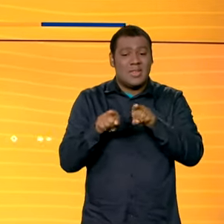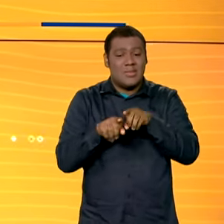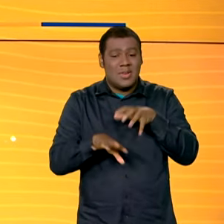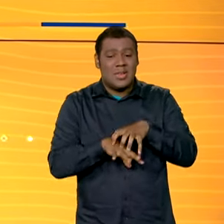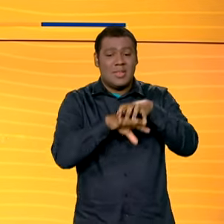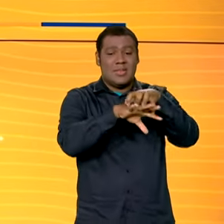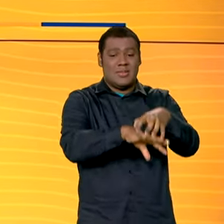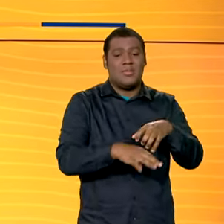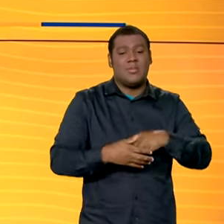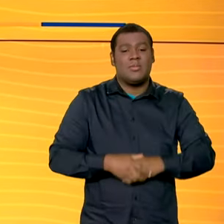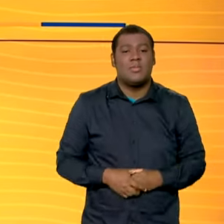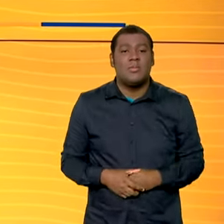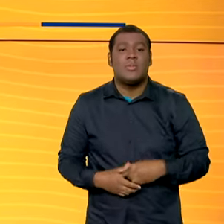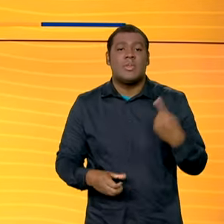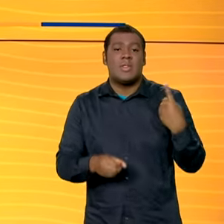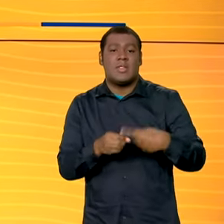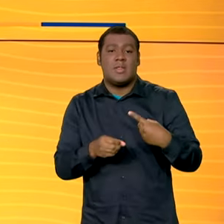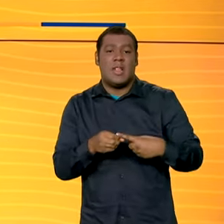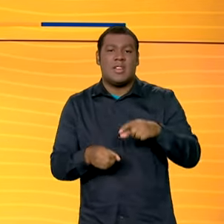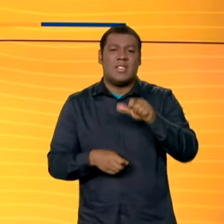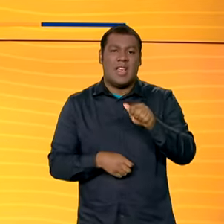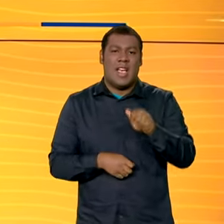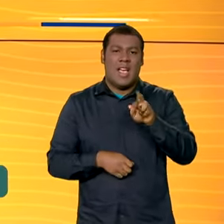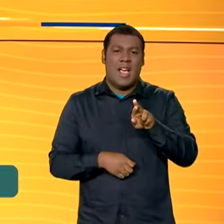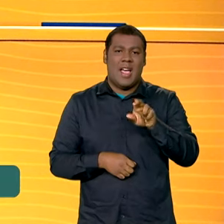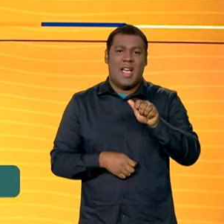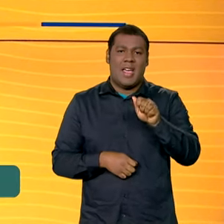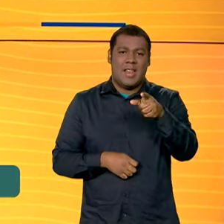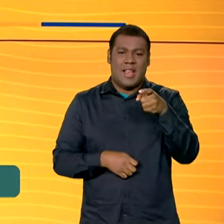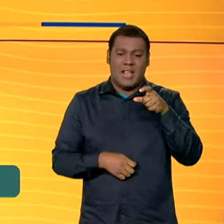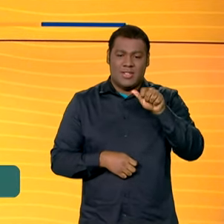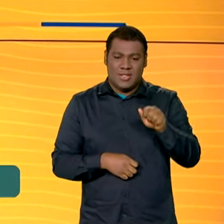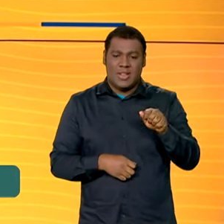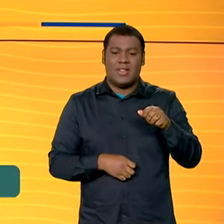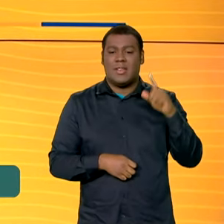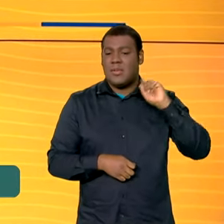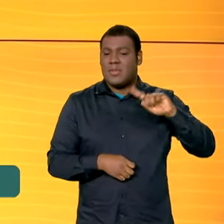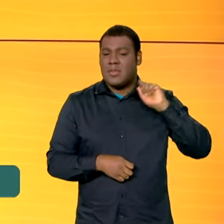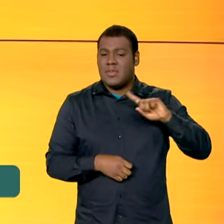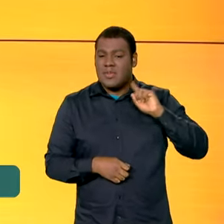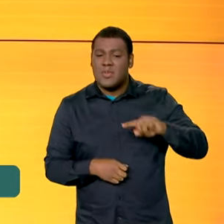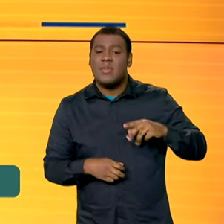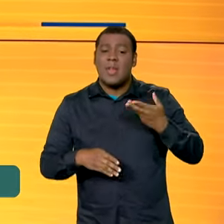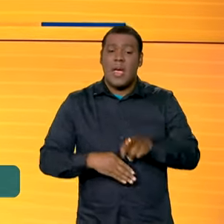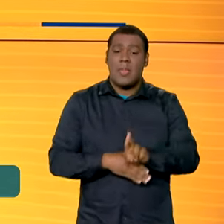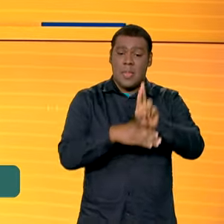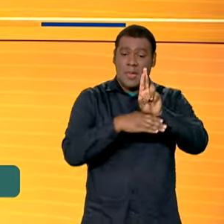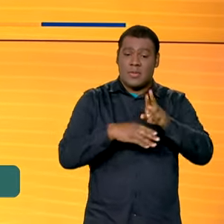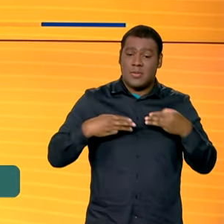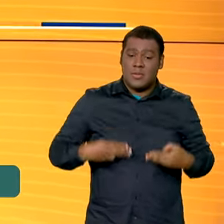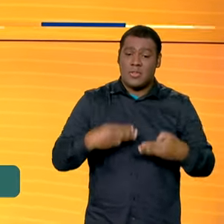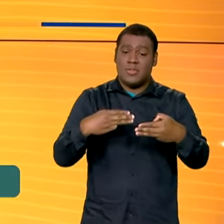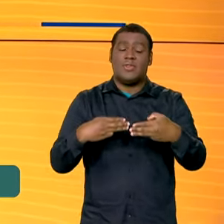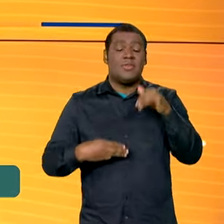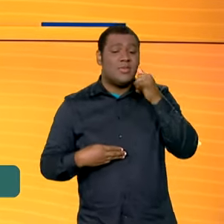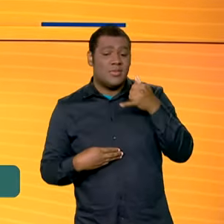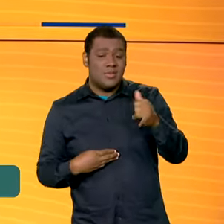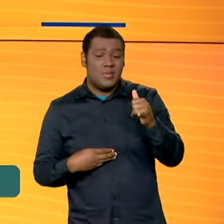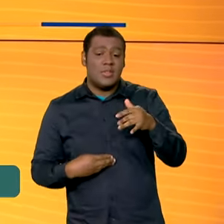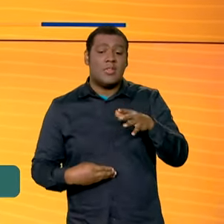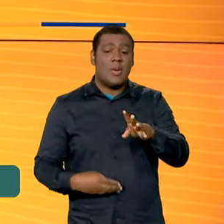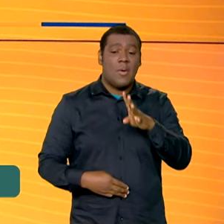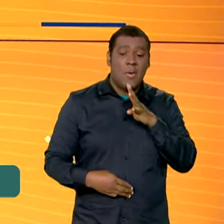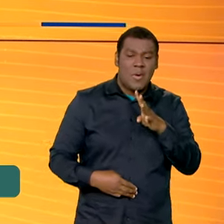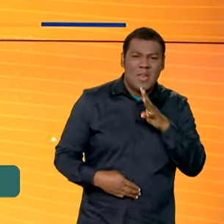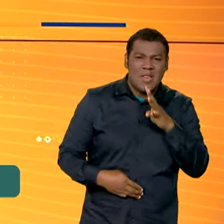E na cidade de Araxá, em Minas Gerais, representantes do Ministério de Minas e Energia conheceram o protótipo do